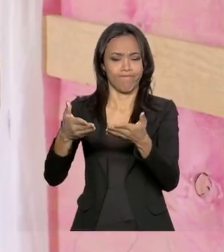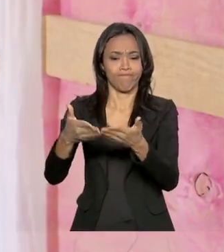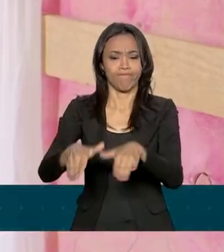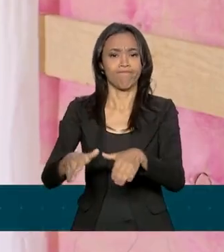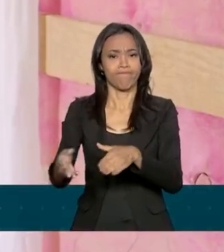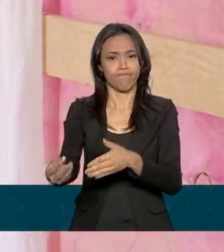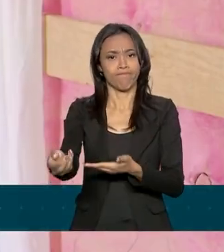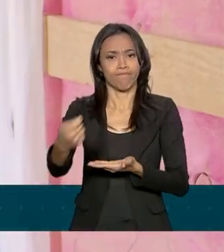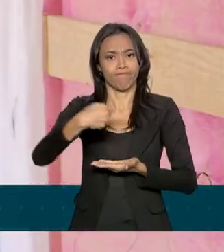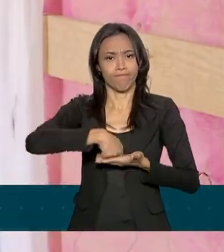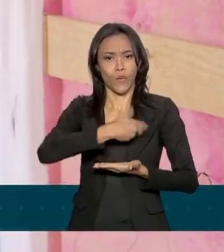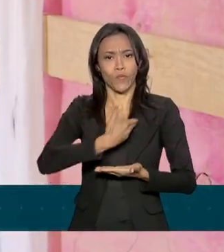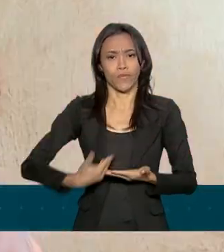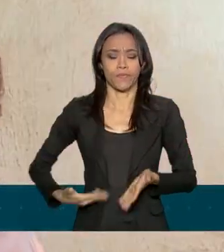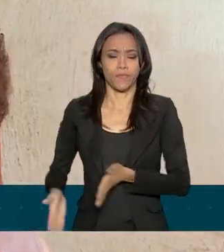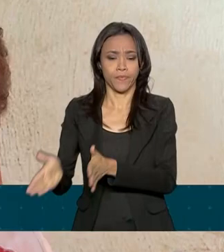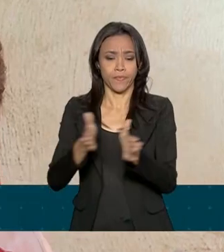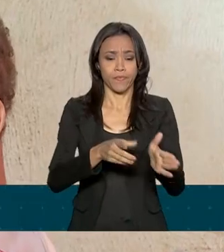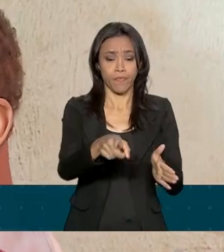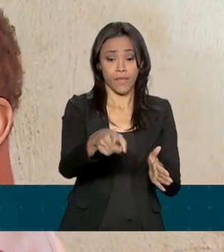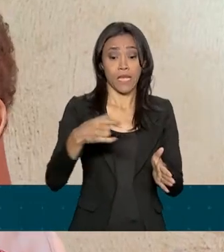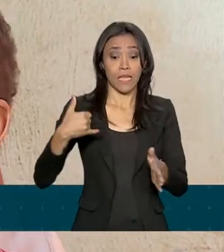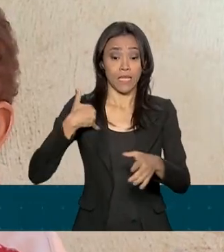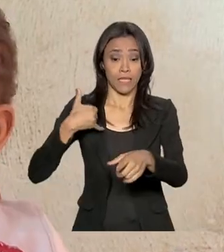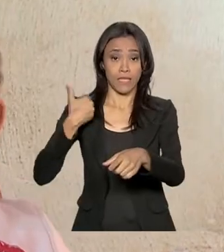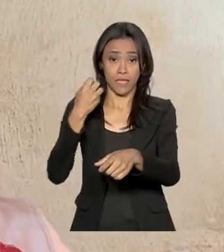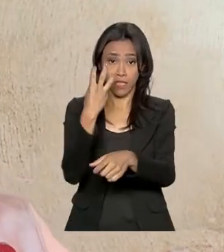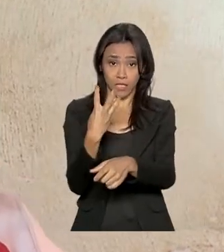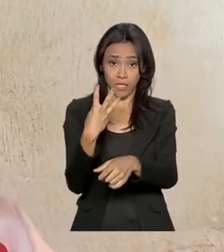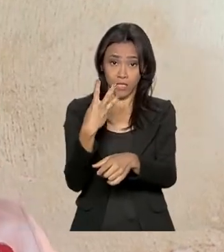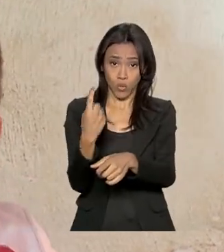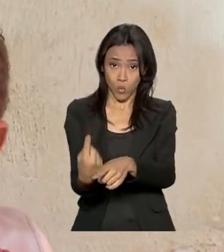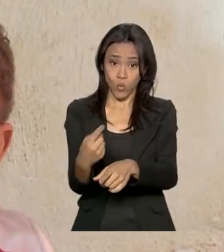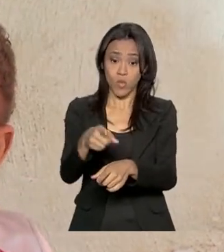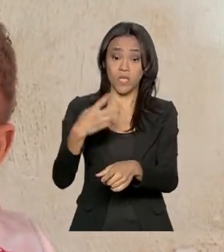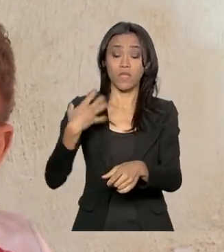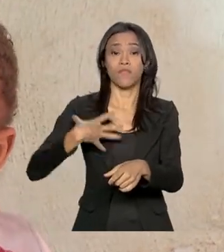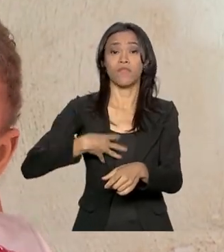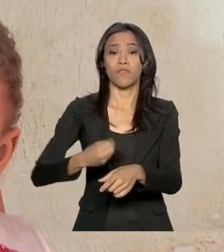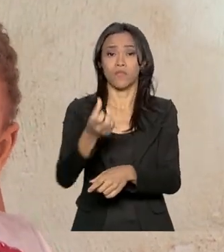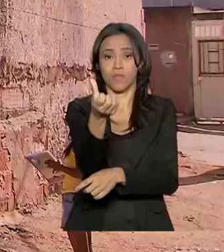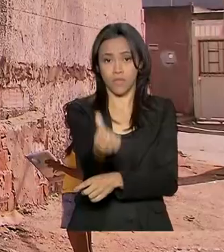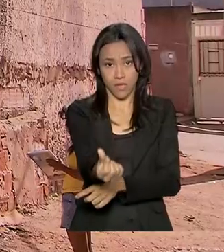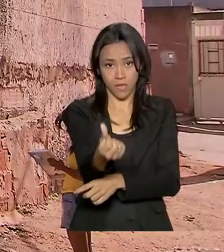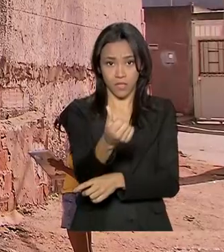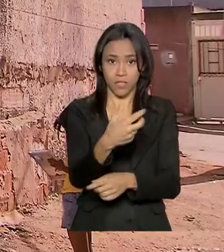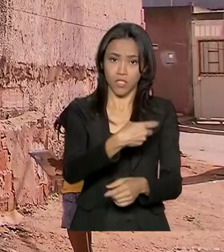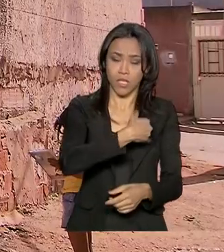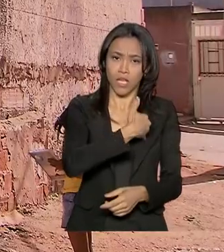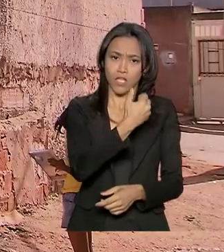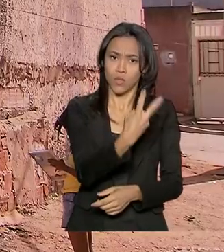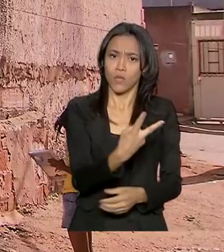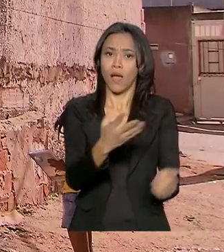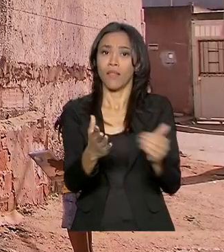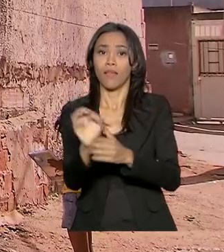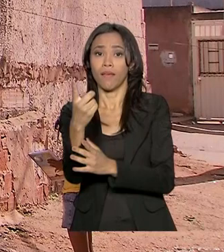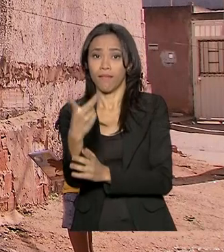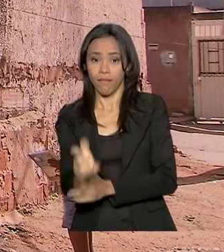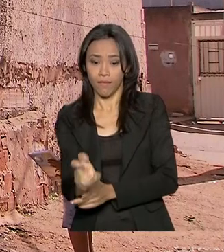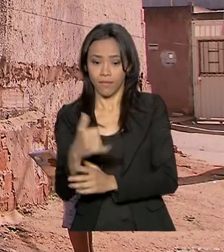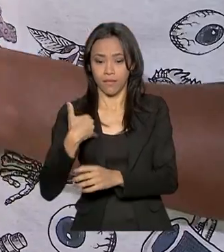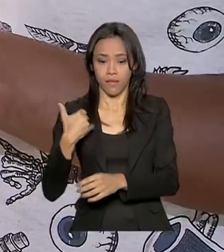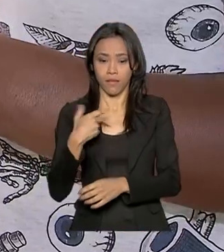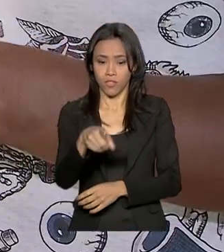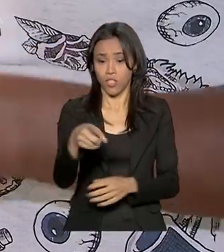Cristiane tem 31 anos e seis filhos, com idades entre 2 e 15 anos. Mora nessa casa simples com as